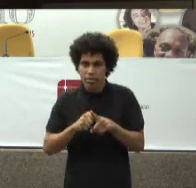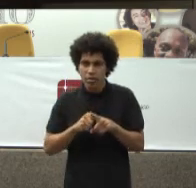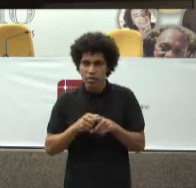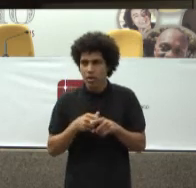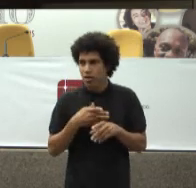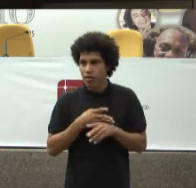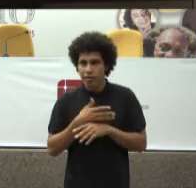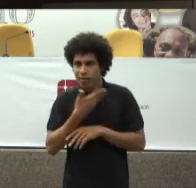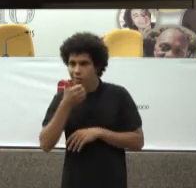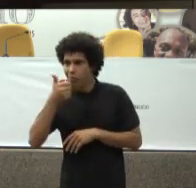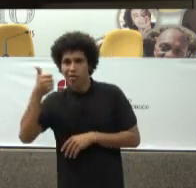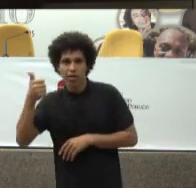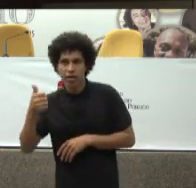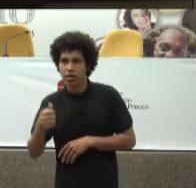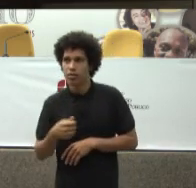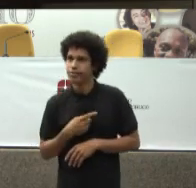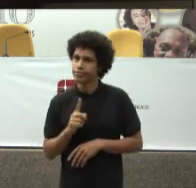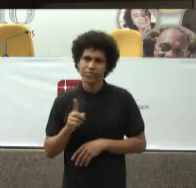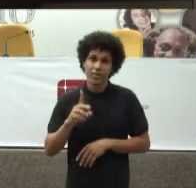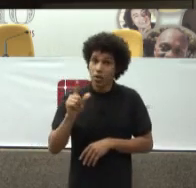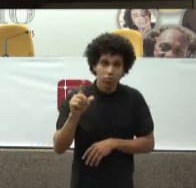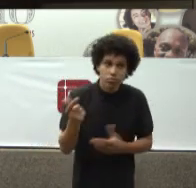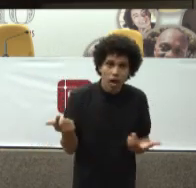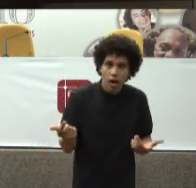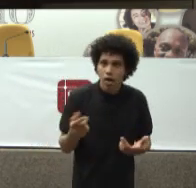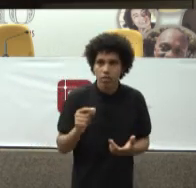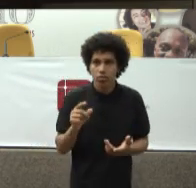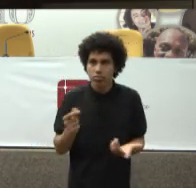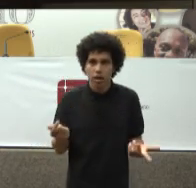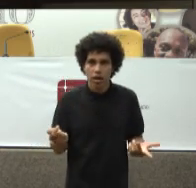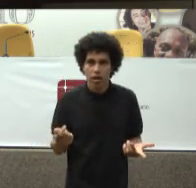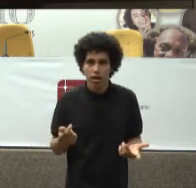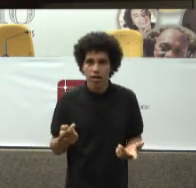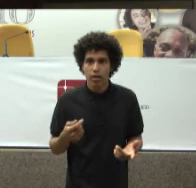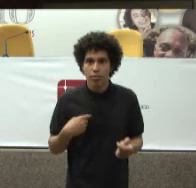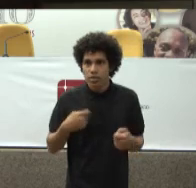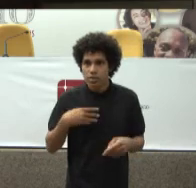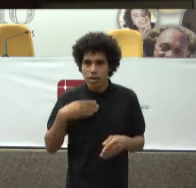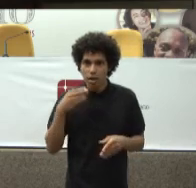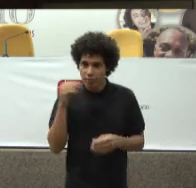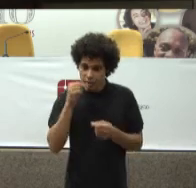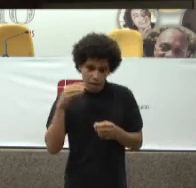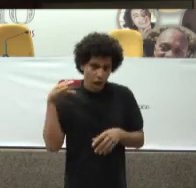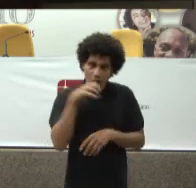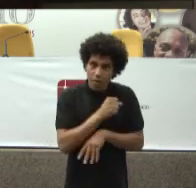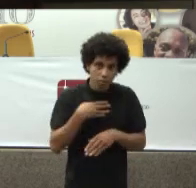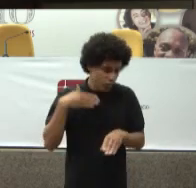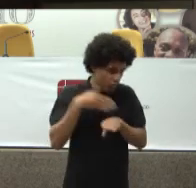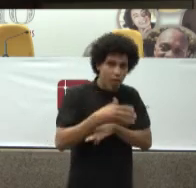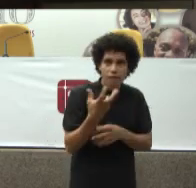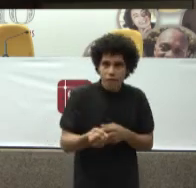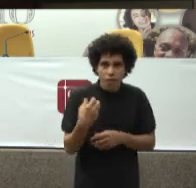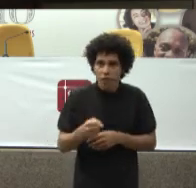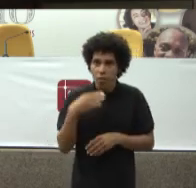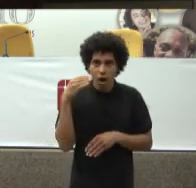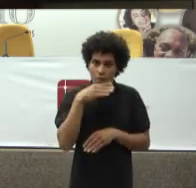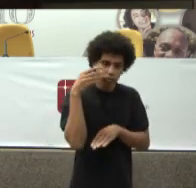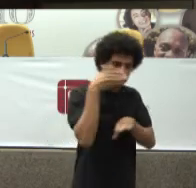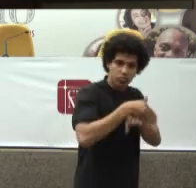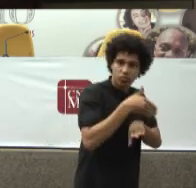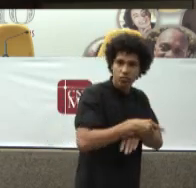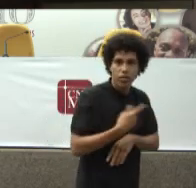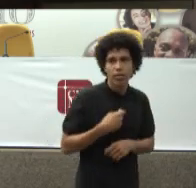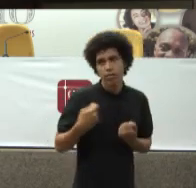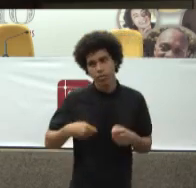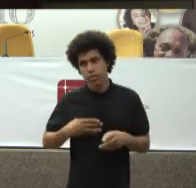Não dá Eu tenho que atender Entrar com a ação para ela E falar Dr. Jairo Vamos lá Vamos juntos Vamos dar a mão Vamos resolver isso aqui Mas a gente tem que Navegar o